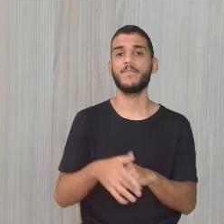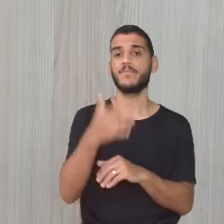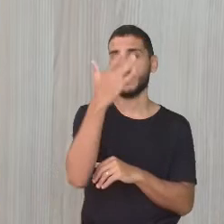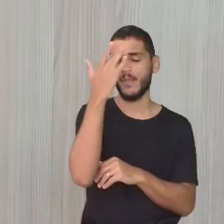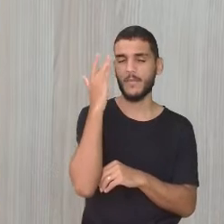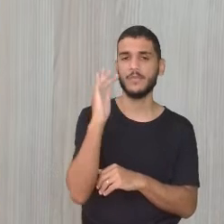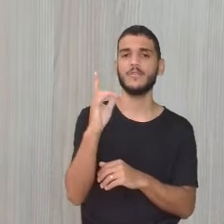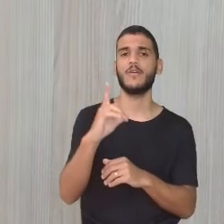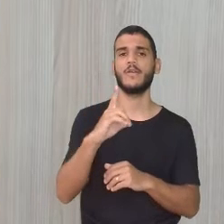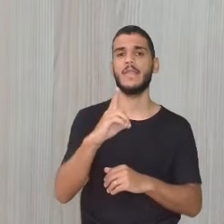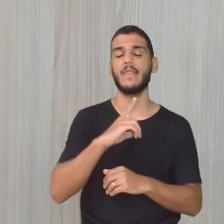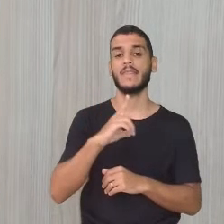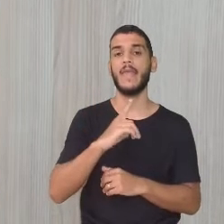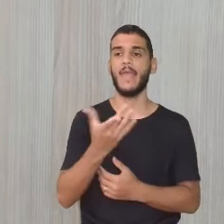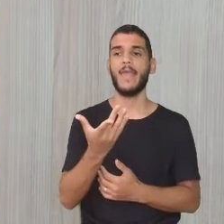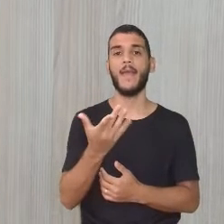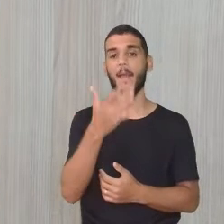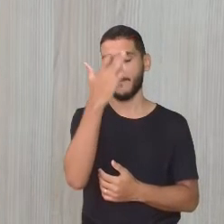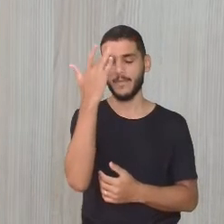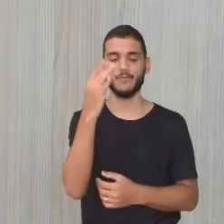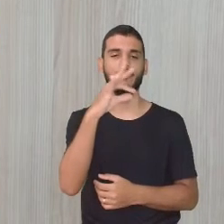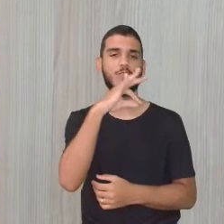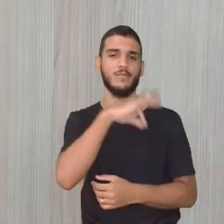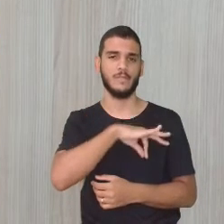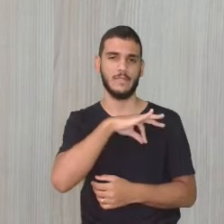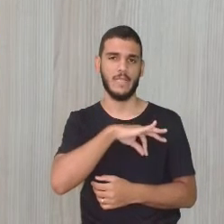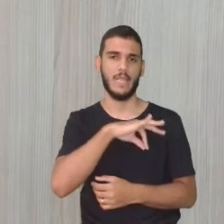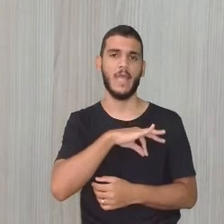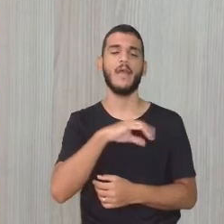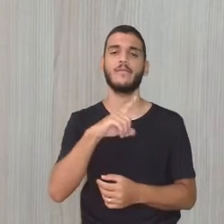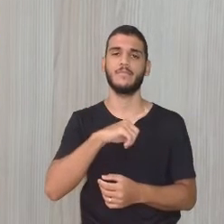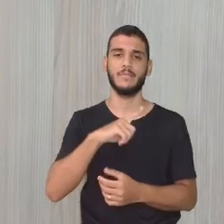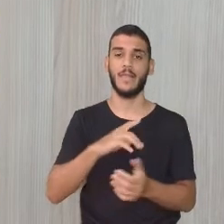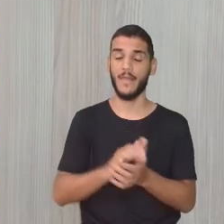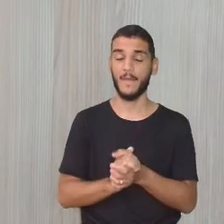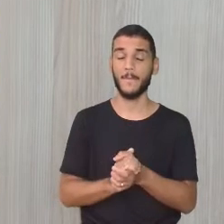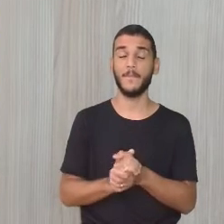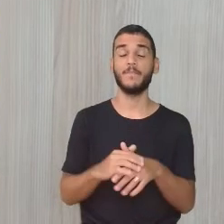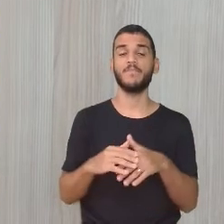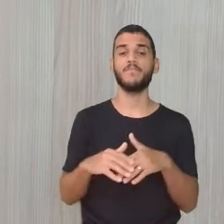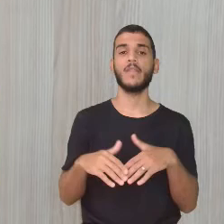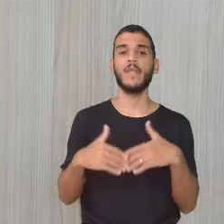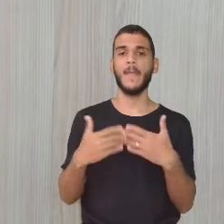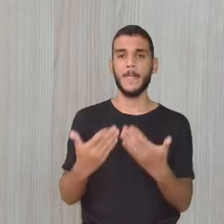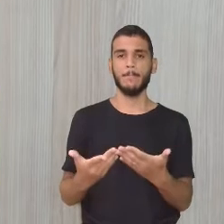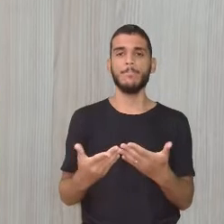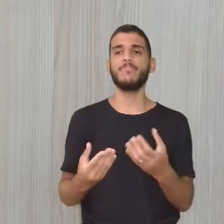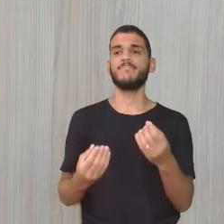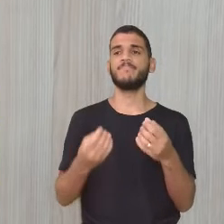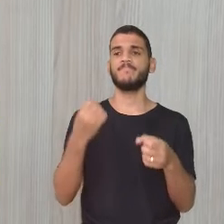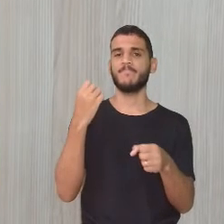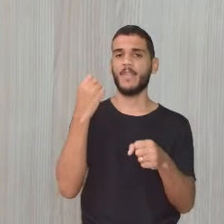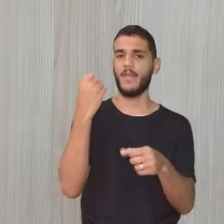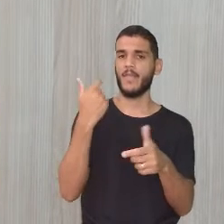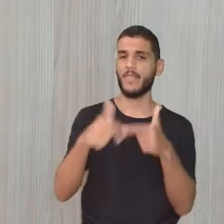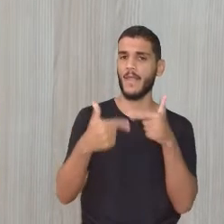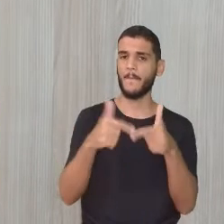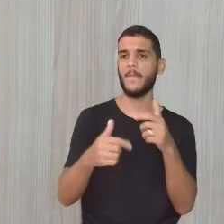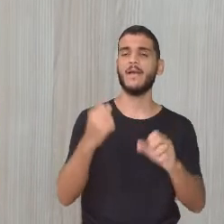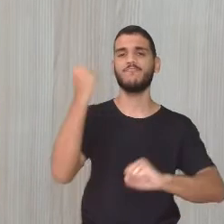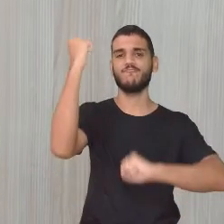pessoas, o proletariado, Aqueles trabalhadores ali que estavam fazendo seus trabalhos nas fábricas,